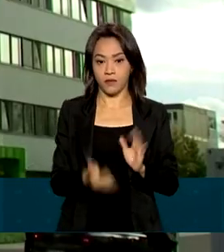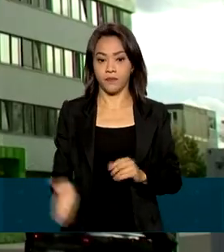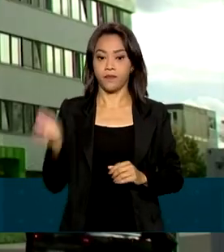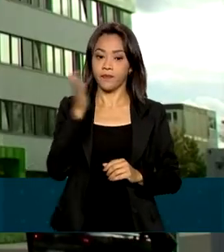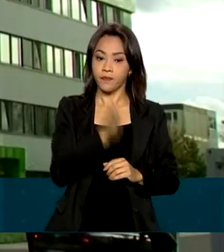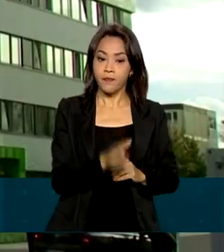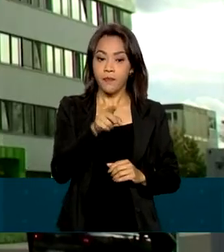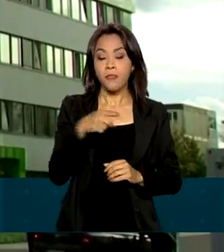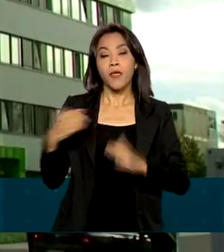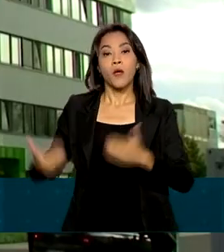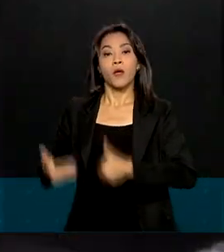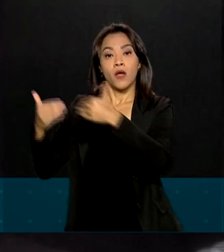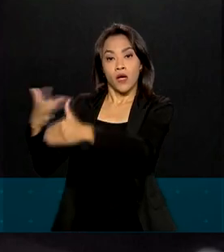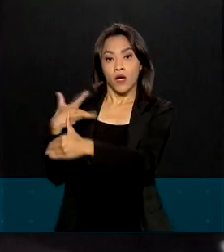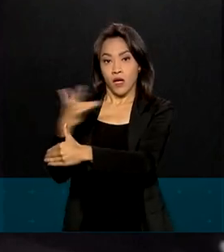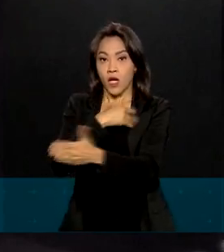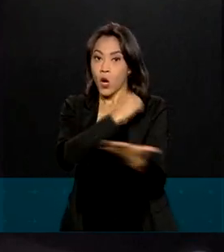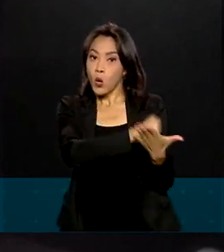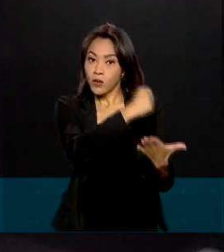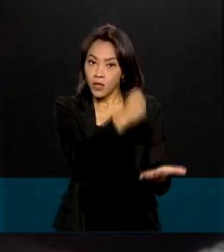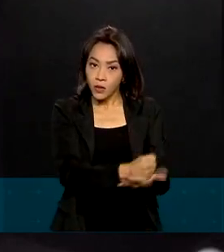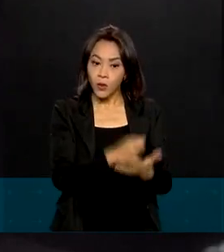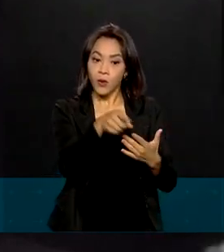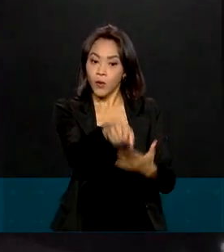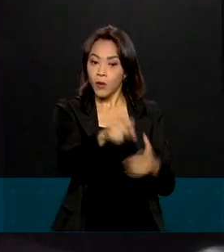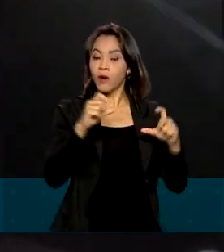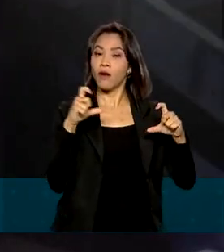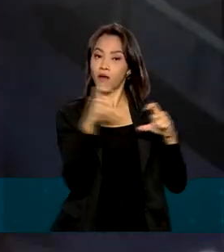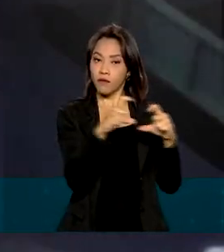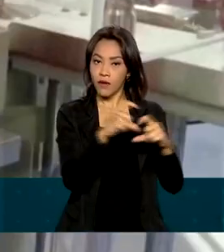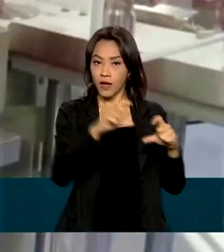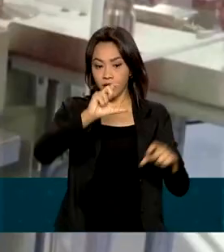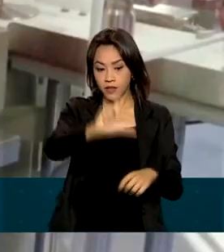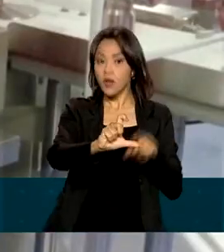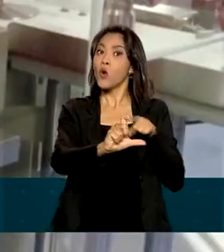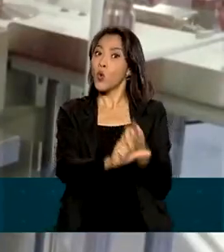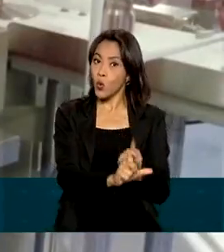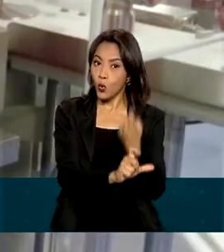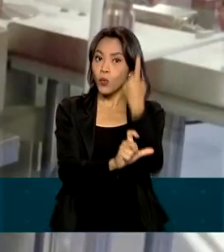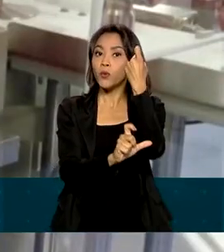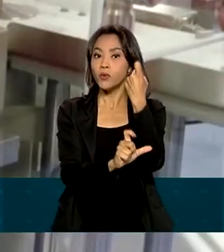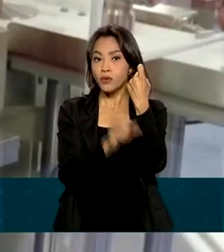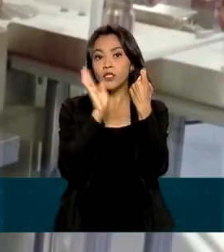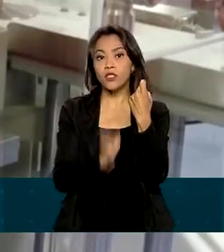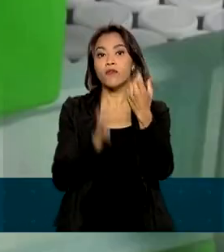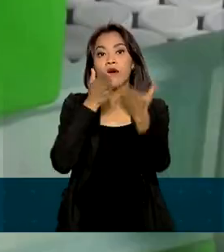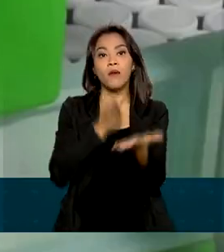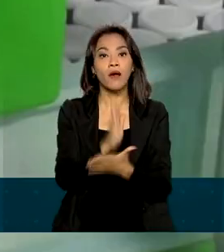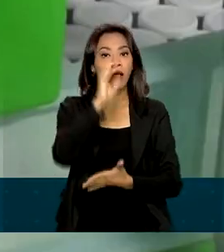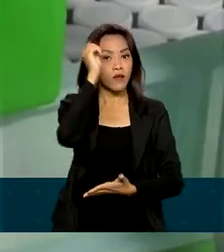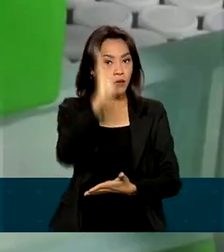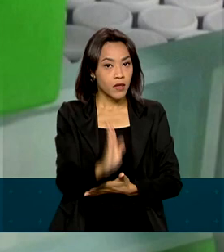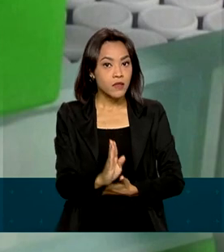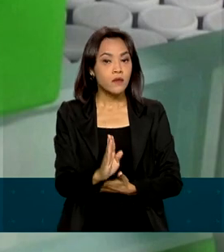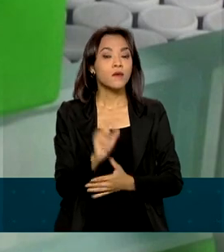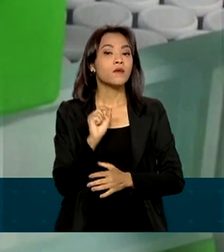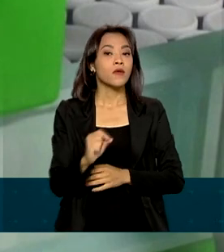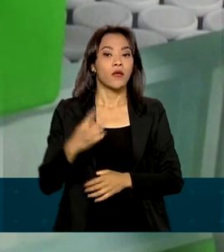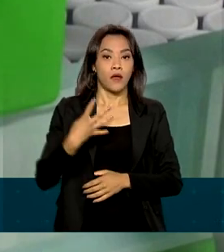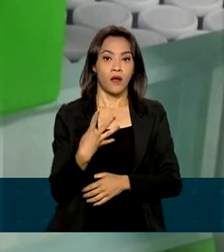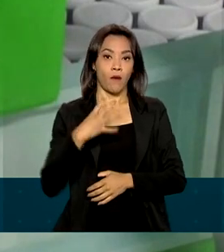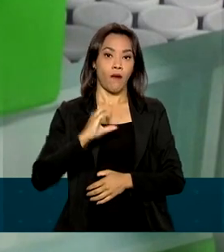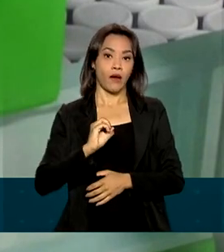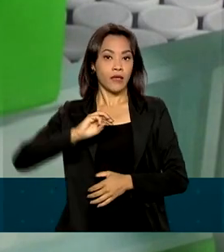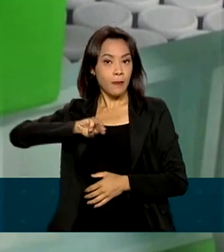pasta contratou da Pfizer, o único laboratório com imunizante para crianças, aprovado no Brasil, 40 milhões